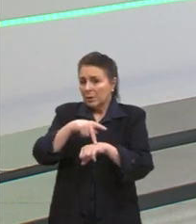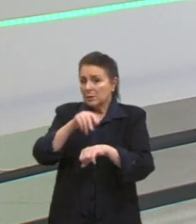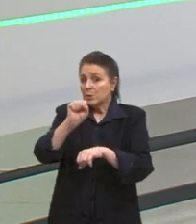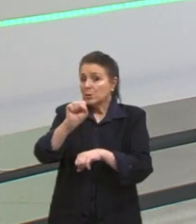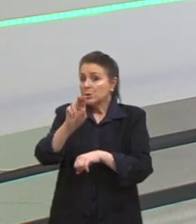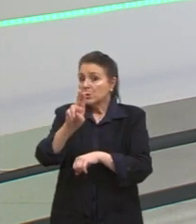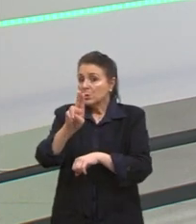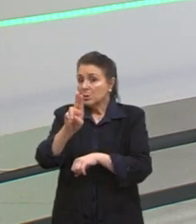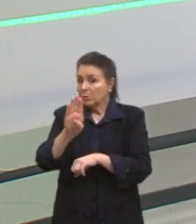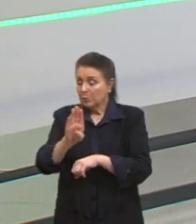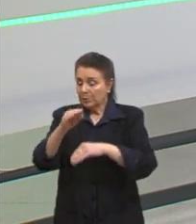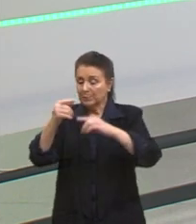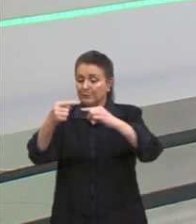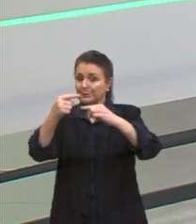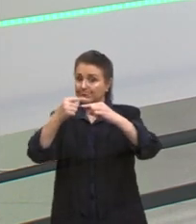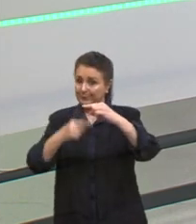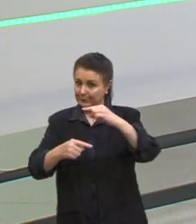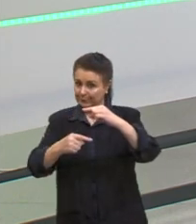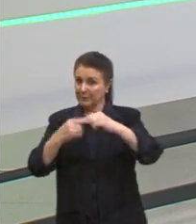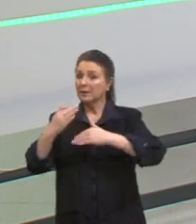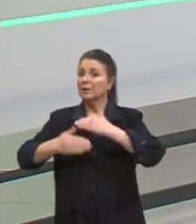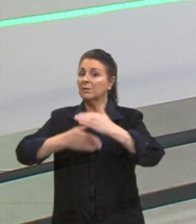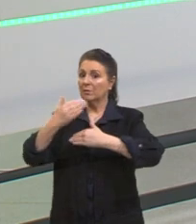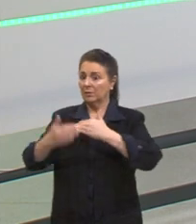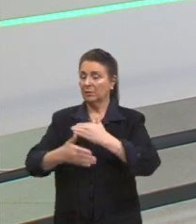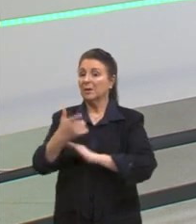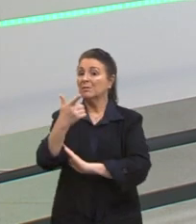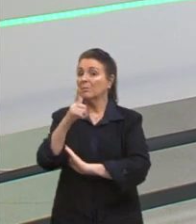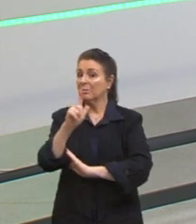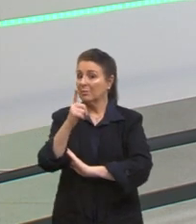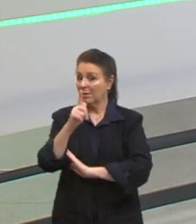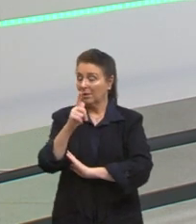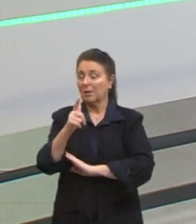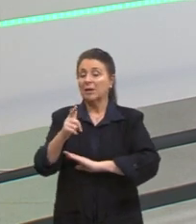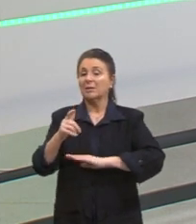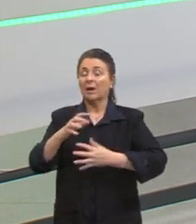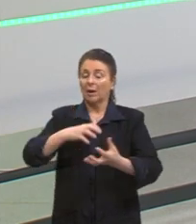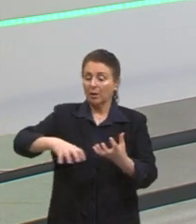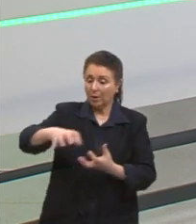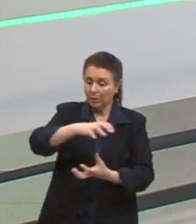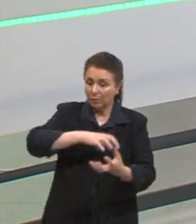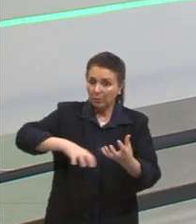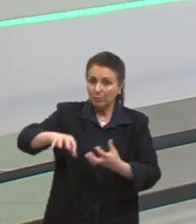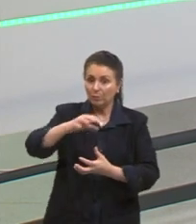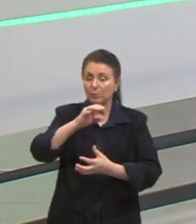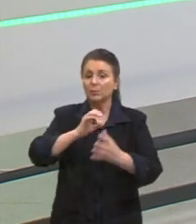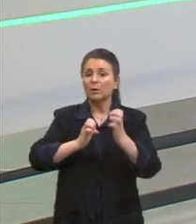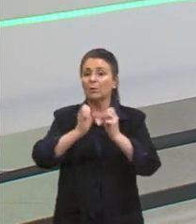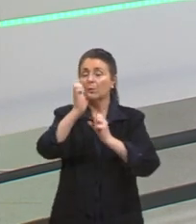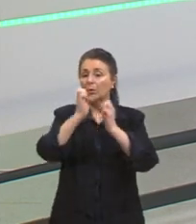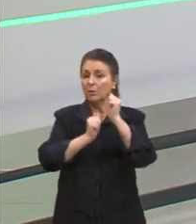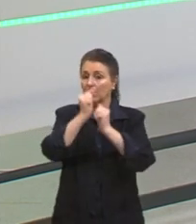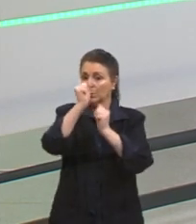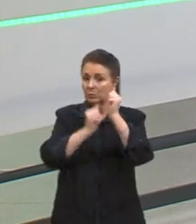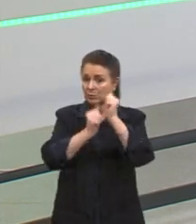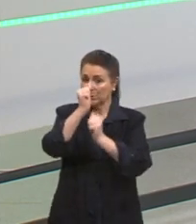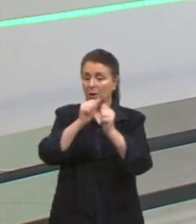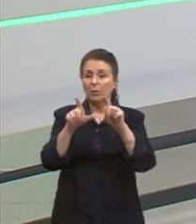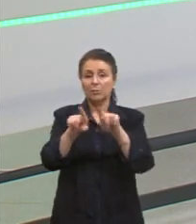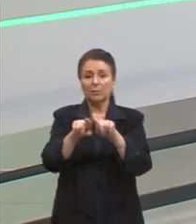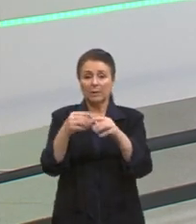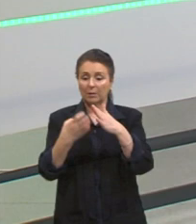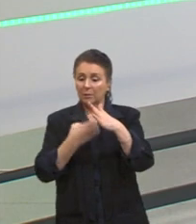subdesenvolvidos, principalmente, eles não conseguem, não tem essa revolução industrial tão forte, não tem a indústria tão forte, para ter uma